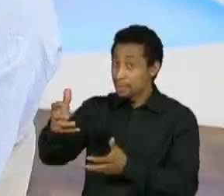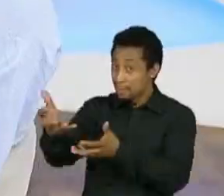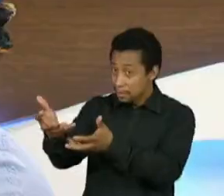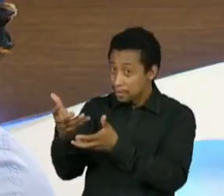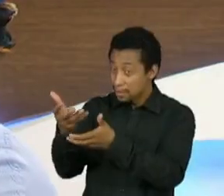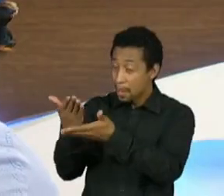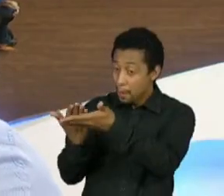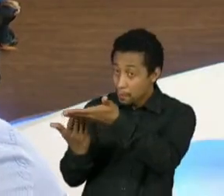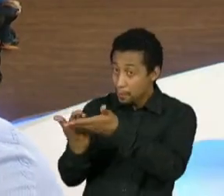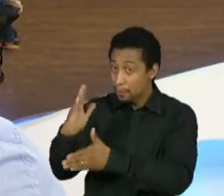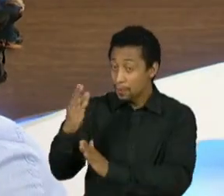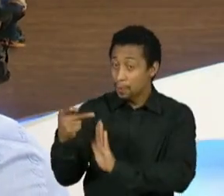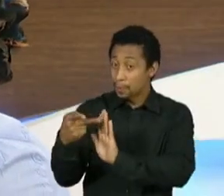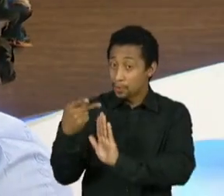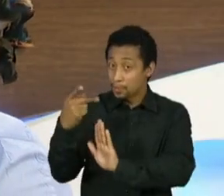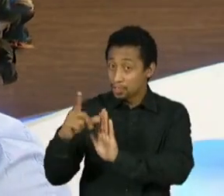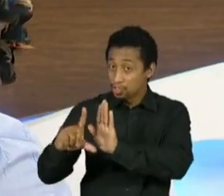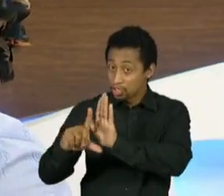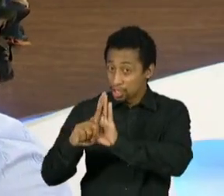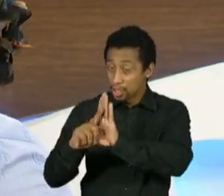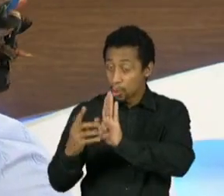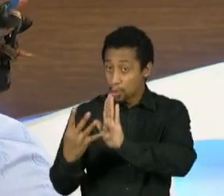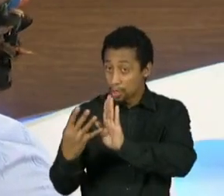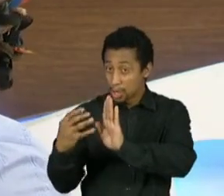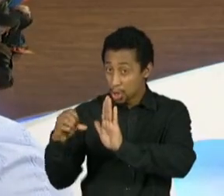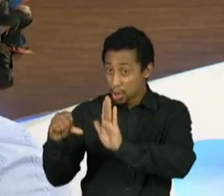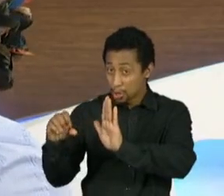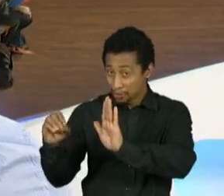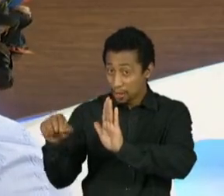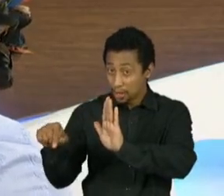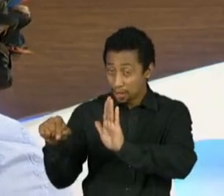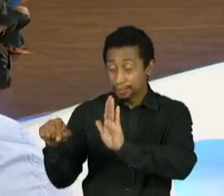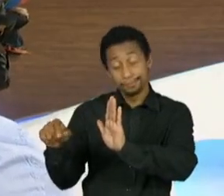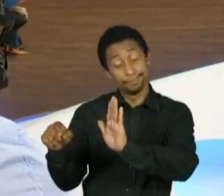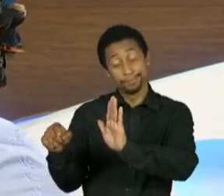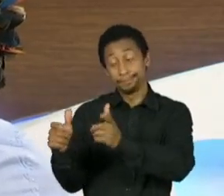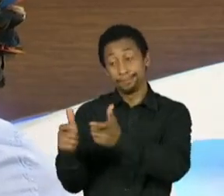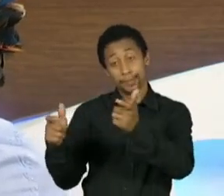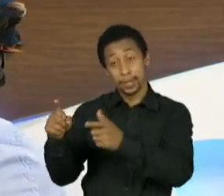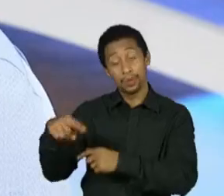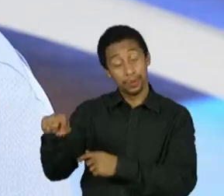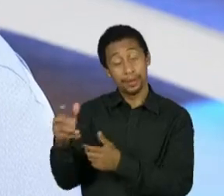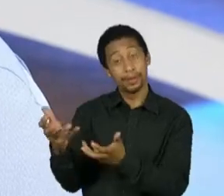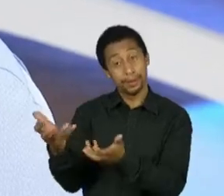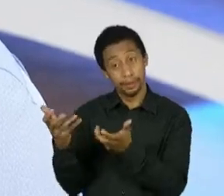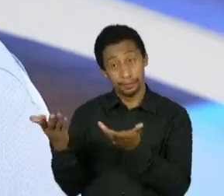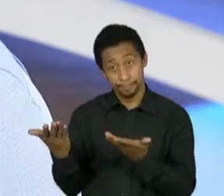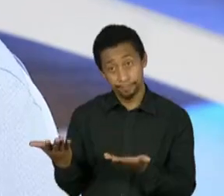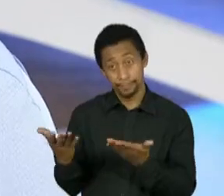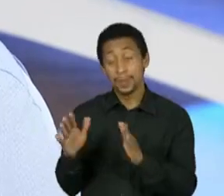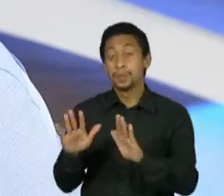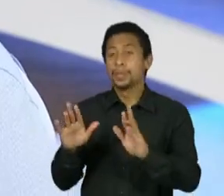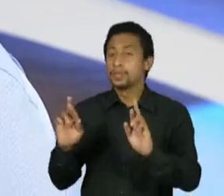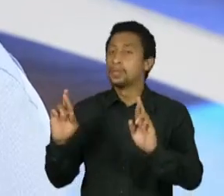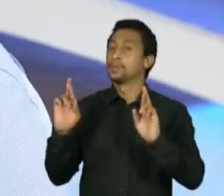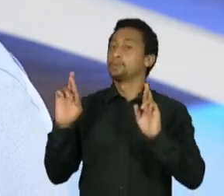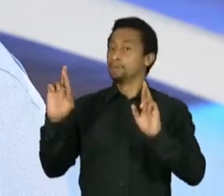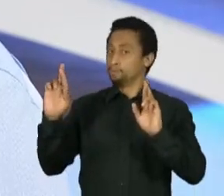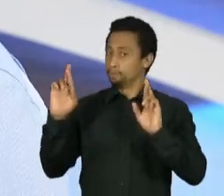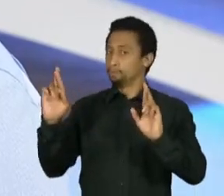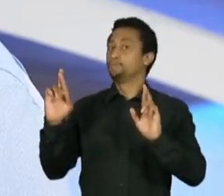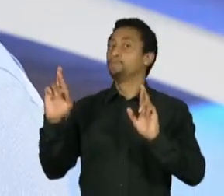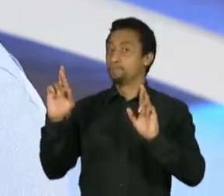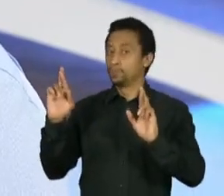de lei. Agora, eu tenho ainda esperança que o Supremo Tribunal